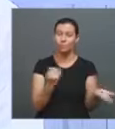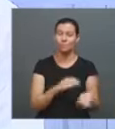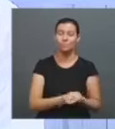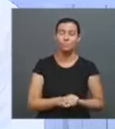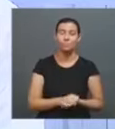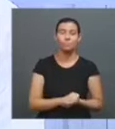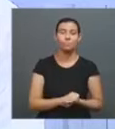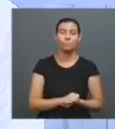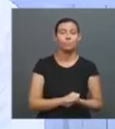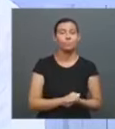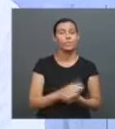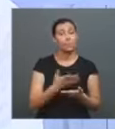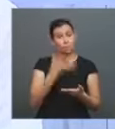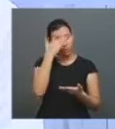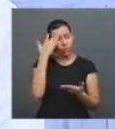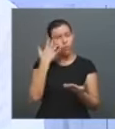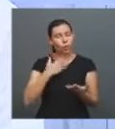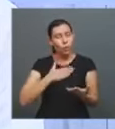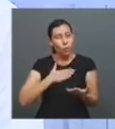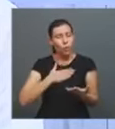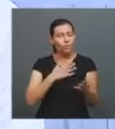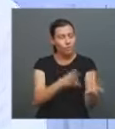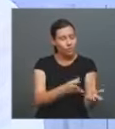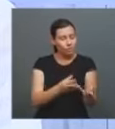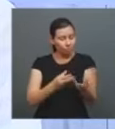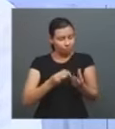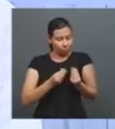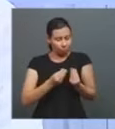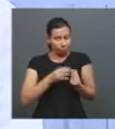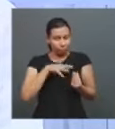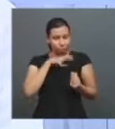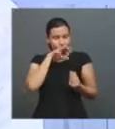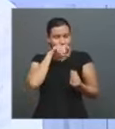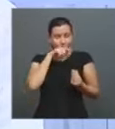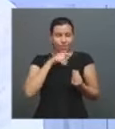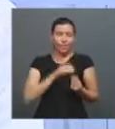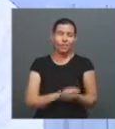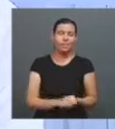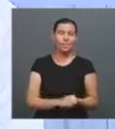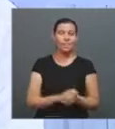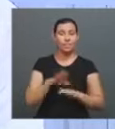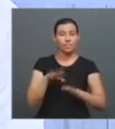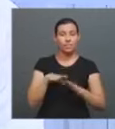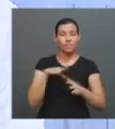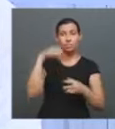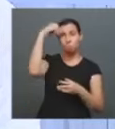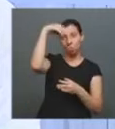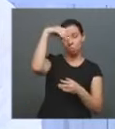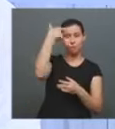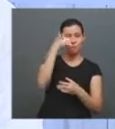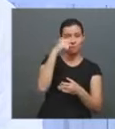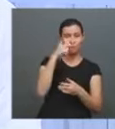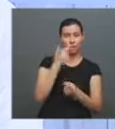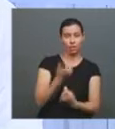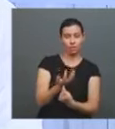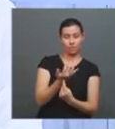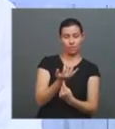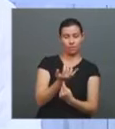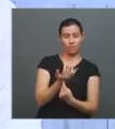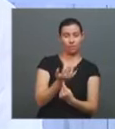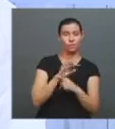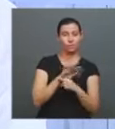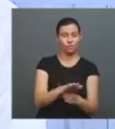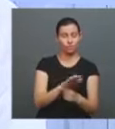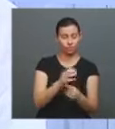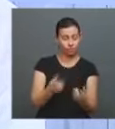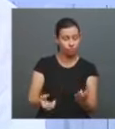muita gente gosta de pegar mesmo, o que o Rafael falou, De repente falta a luz, né? Um livro, você bota uma vela ali, você vai ficar meio cego também, mas vai continuar lendo,